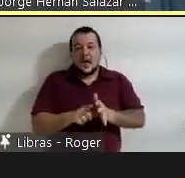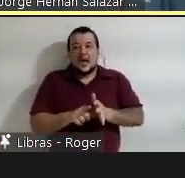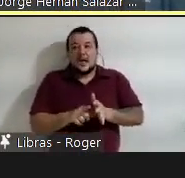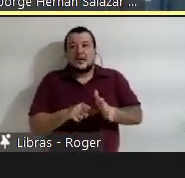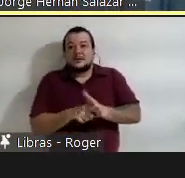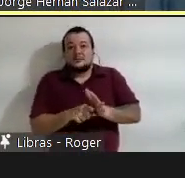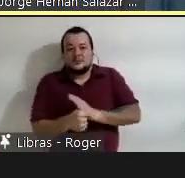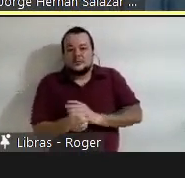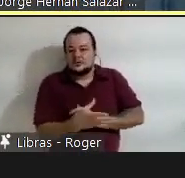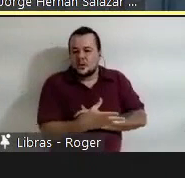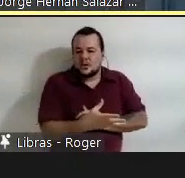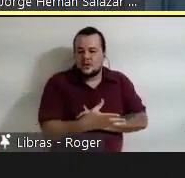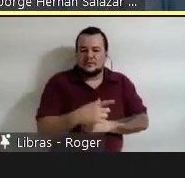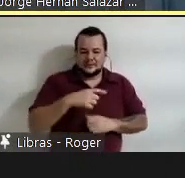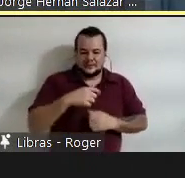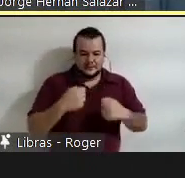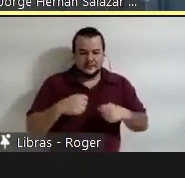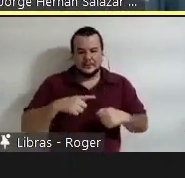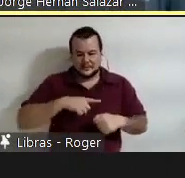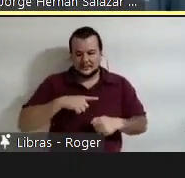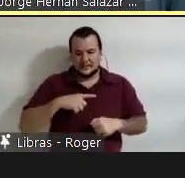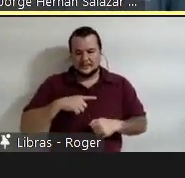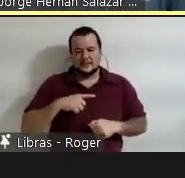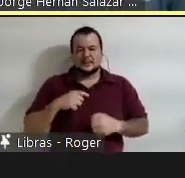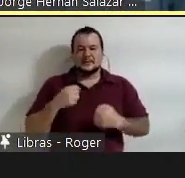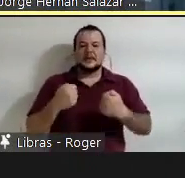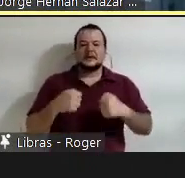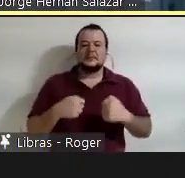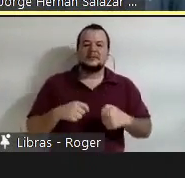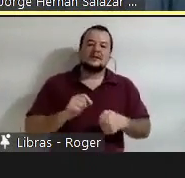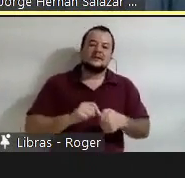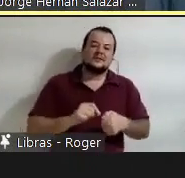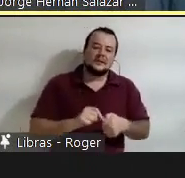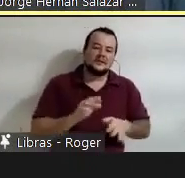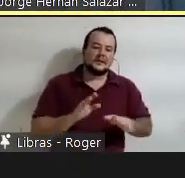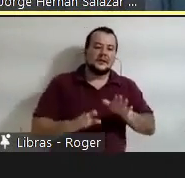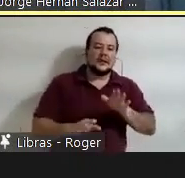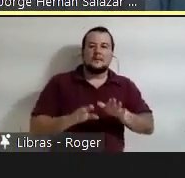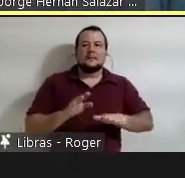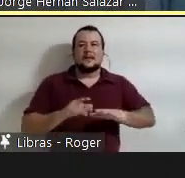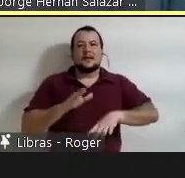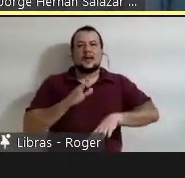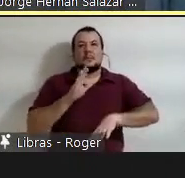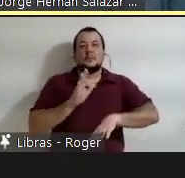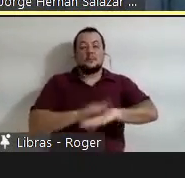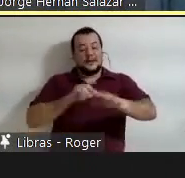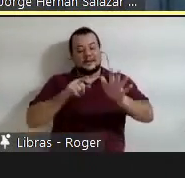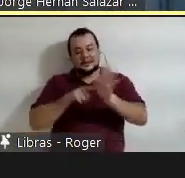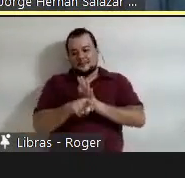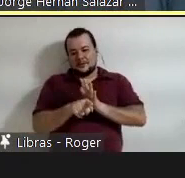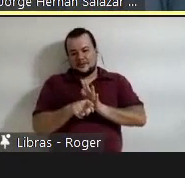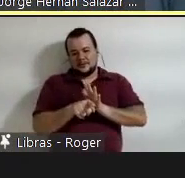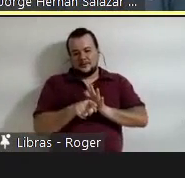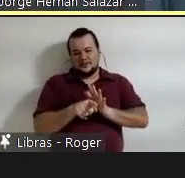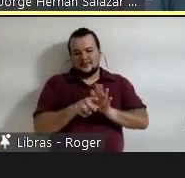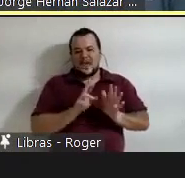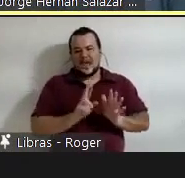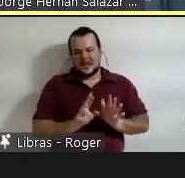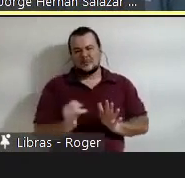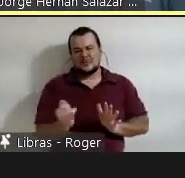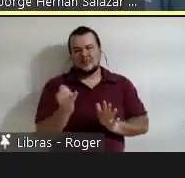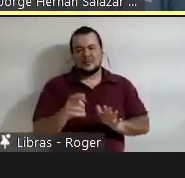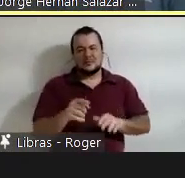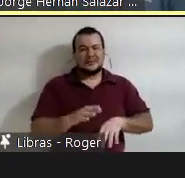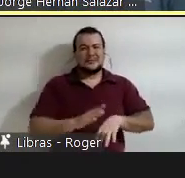Dependemos de as perguntas mais que de as respostas. Por isso, uma pergunta é mais valiosa